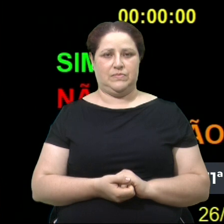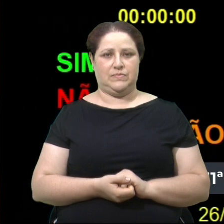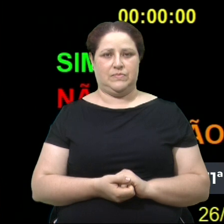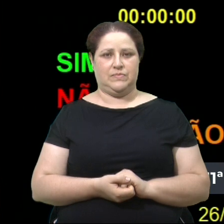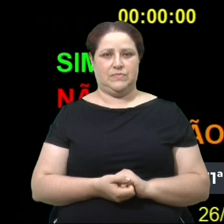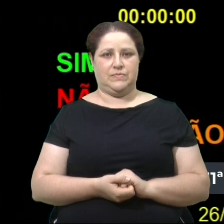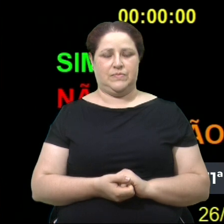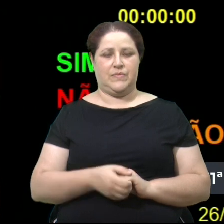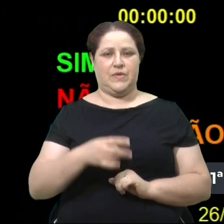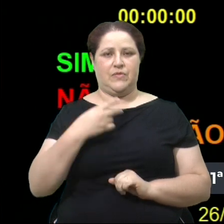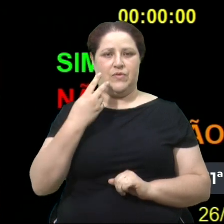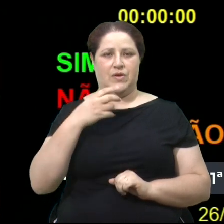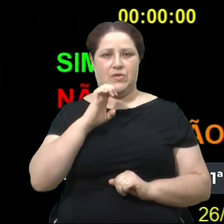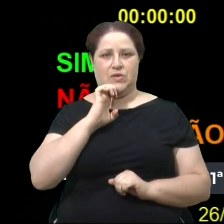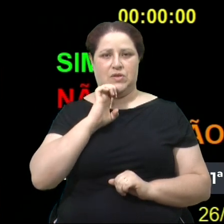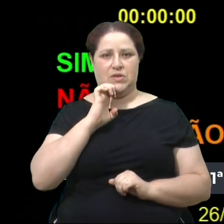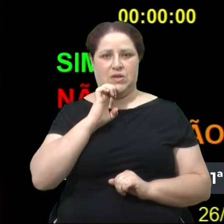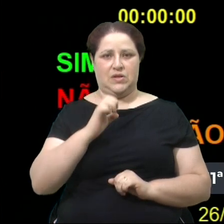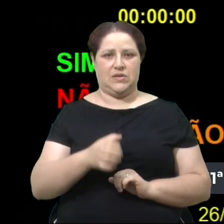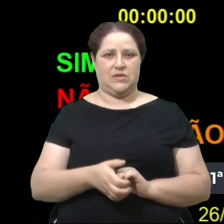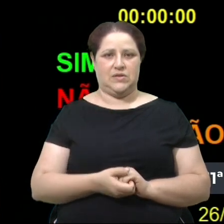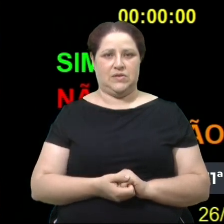Vereadora Estela Ballardin.